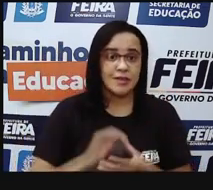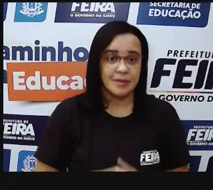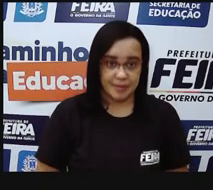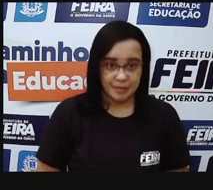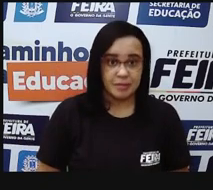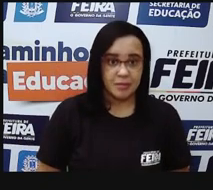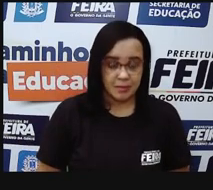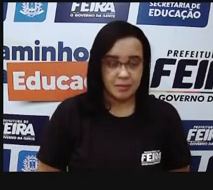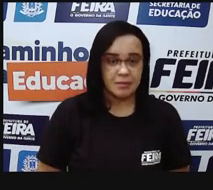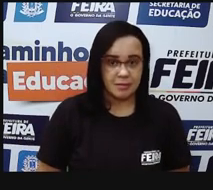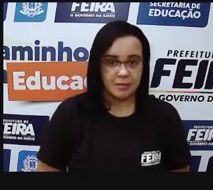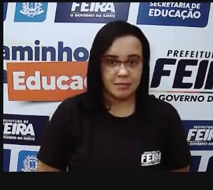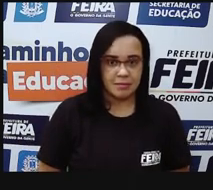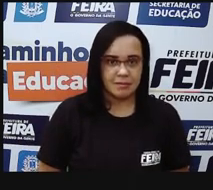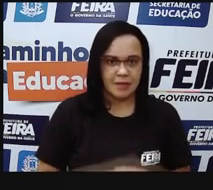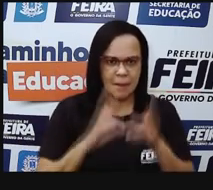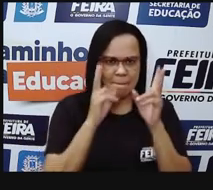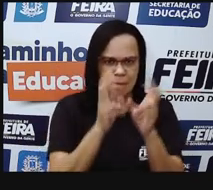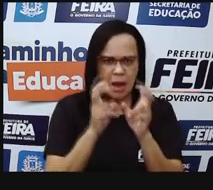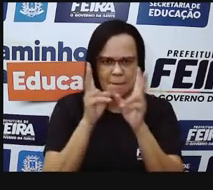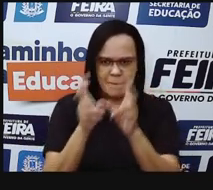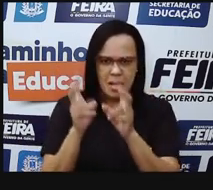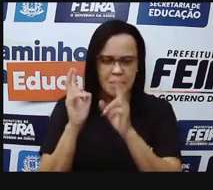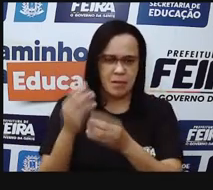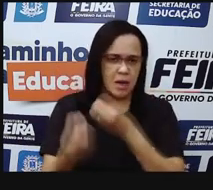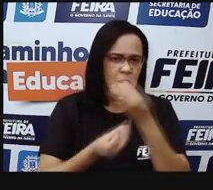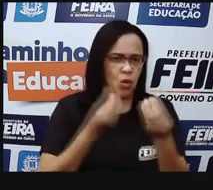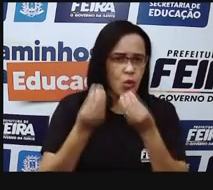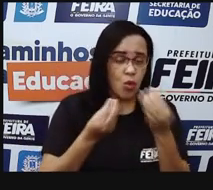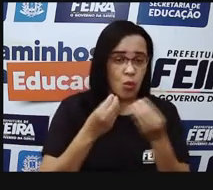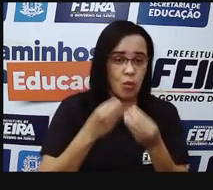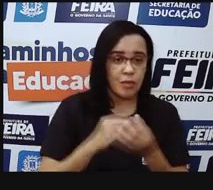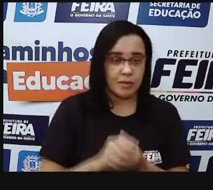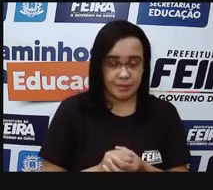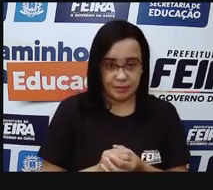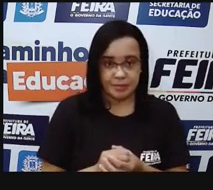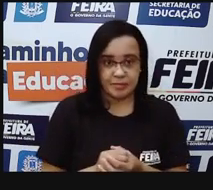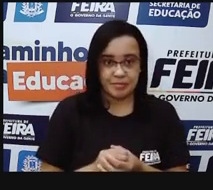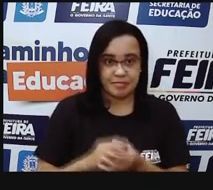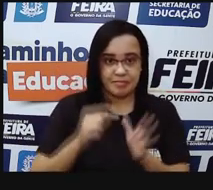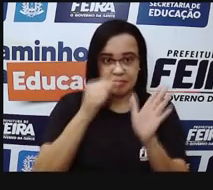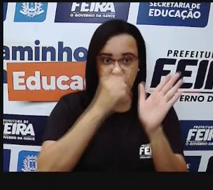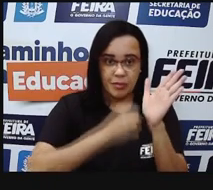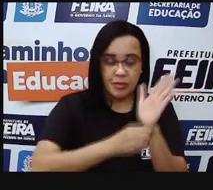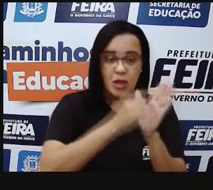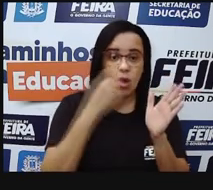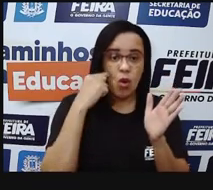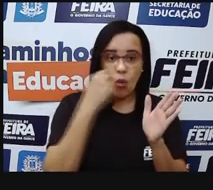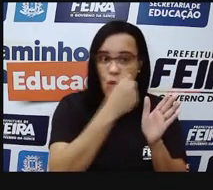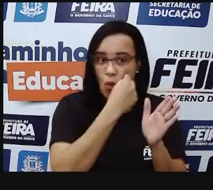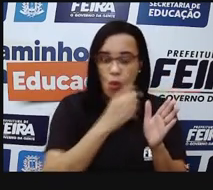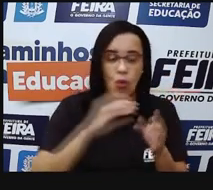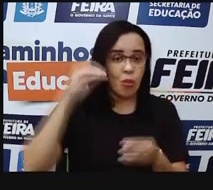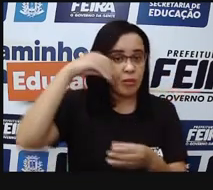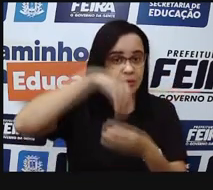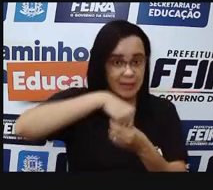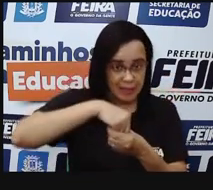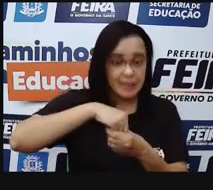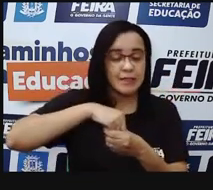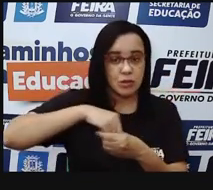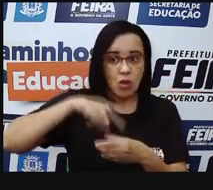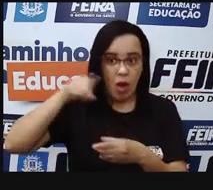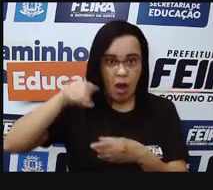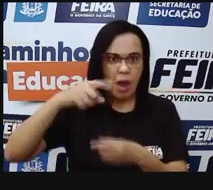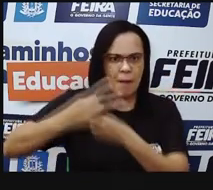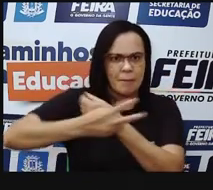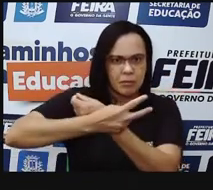consegue tocar? A gente tem a córnea. Ao redor da córnea, a córnea, ela protege, né?